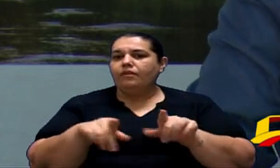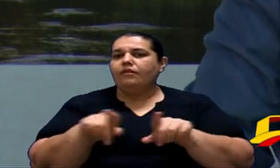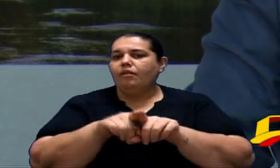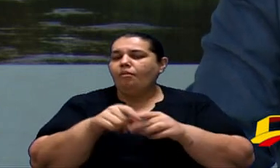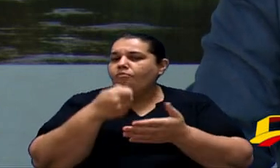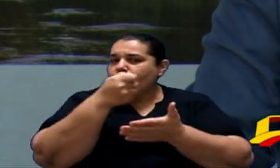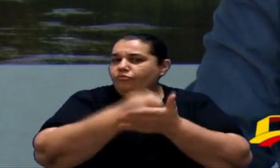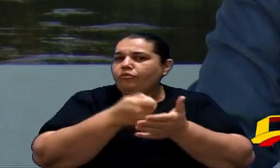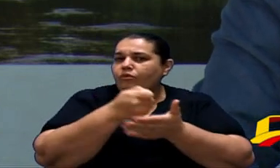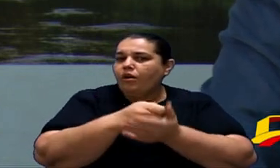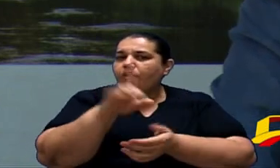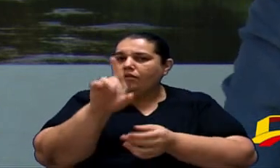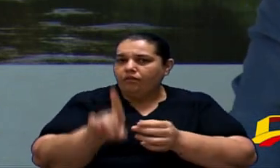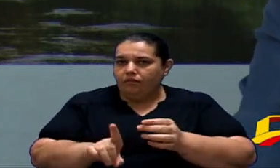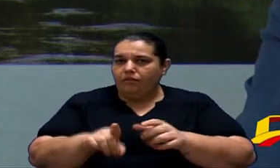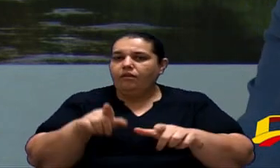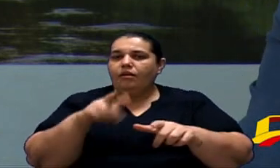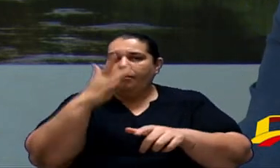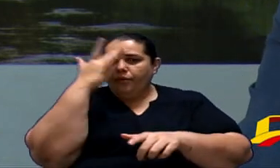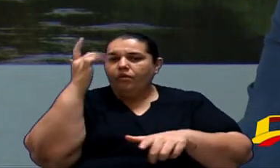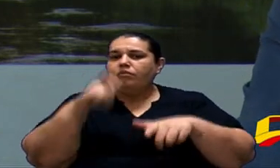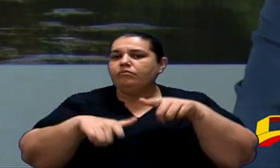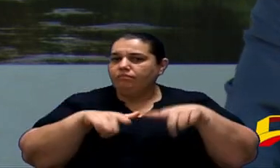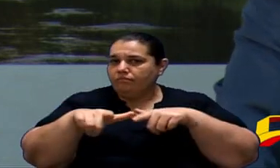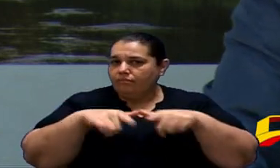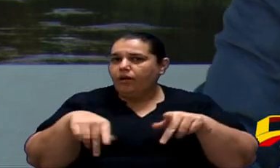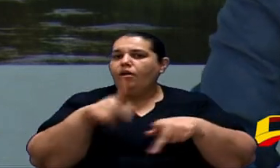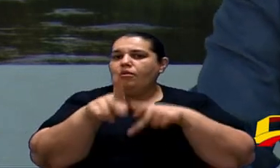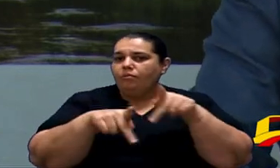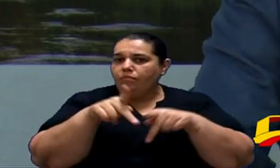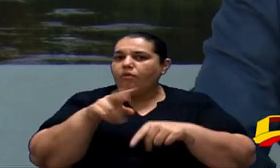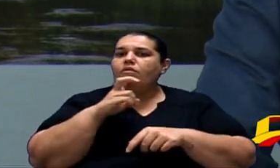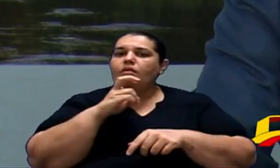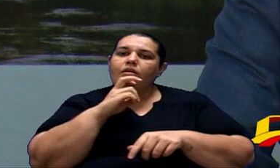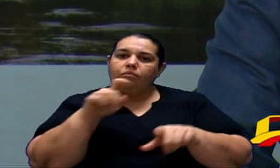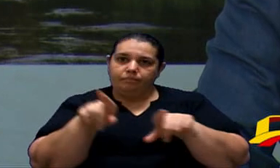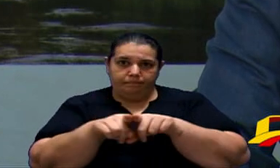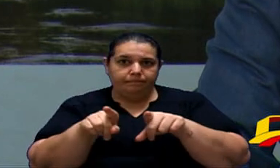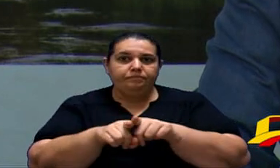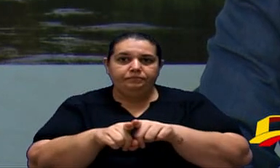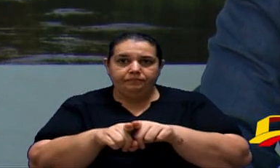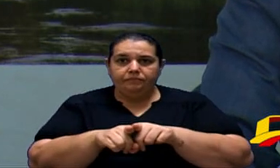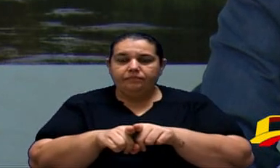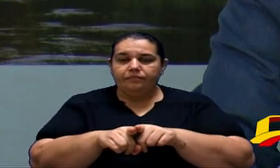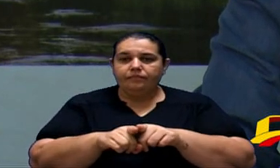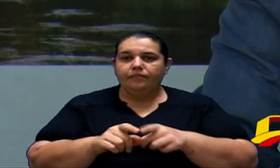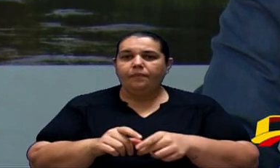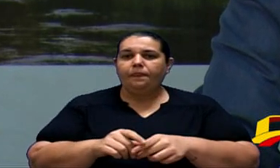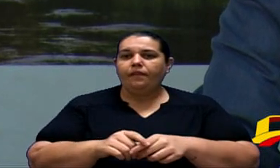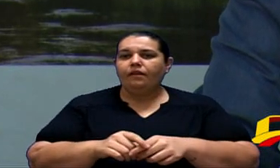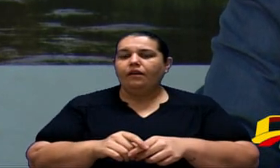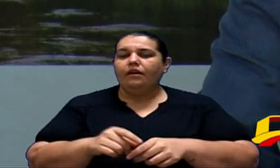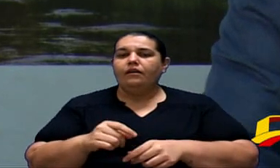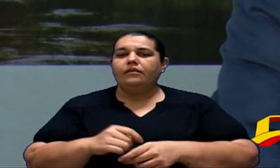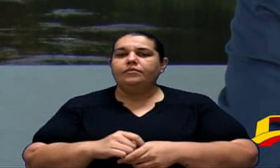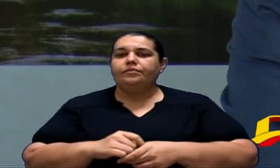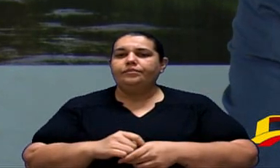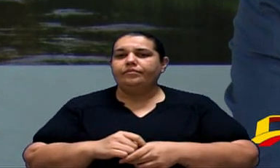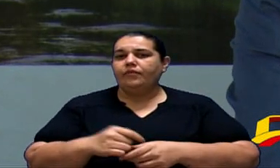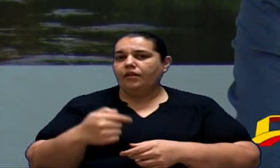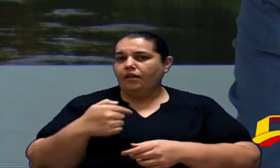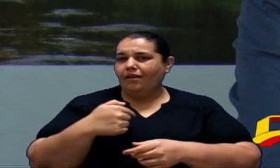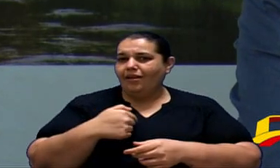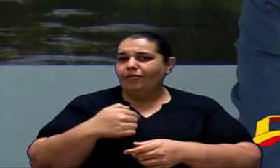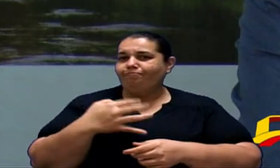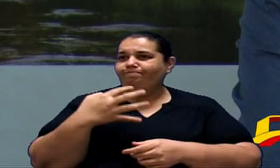defender Os direitos Do trabalhador E da população Sorocabana E tomei meu Desde que